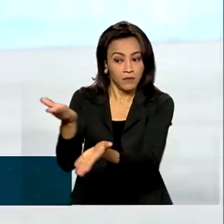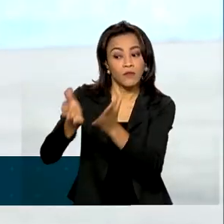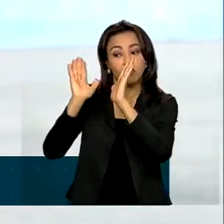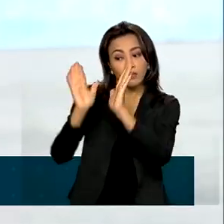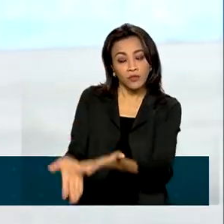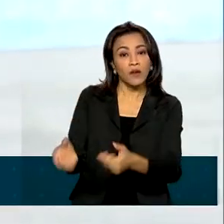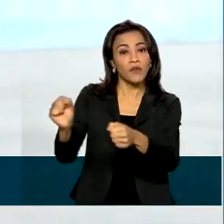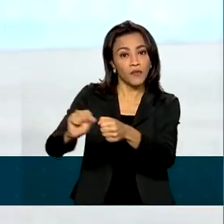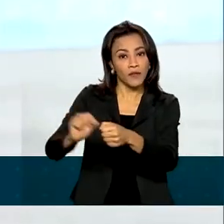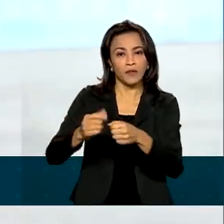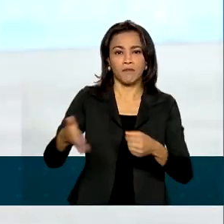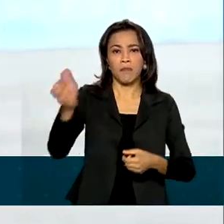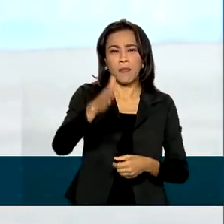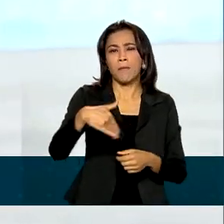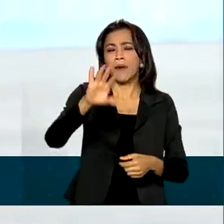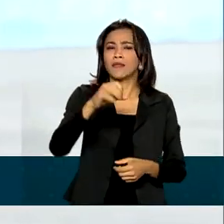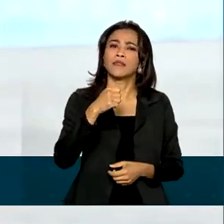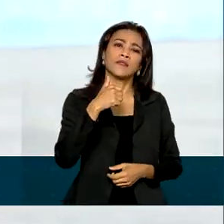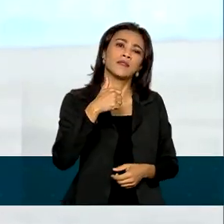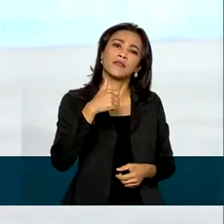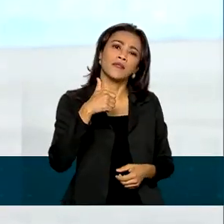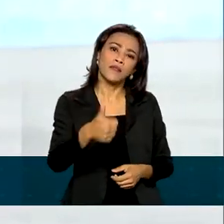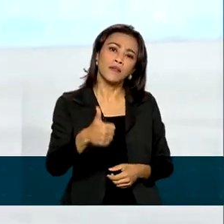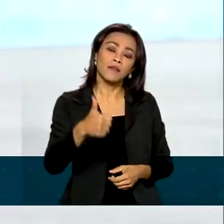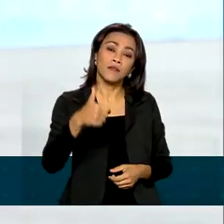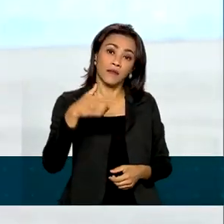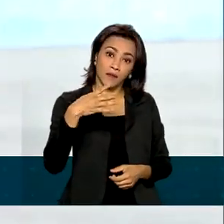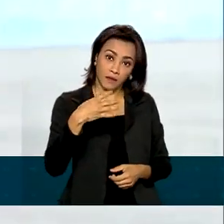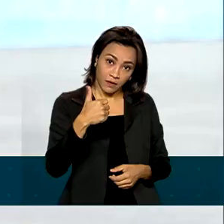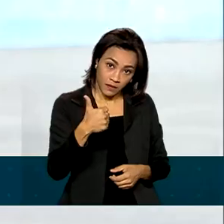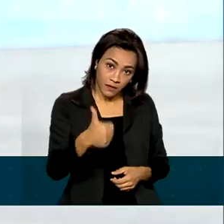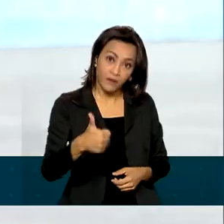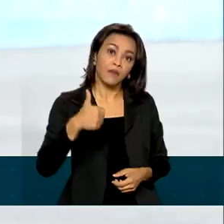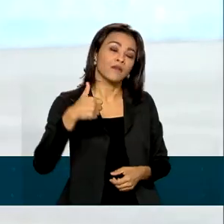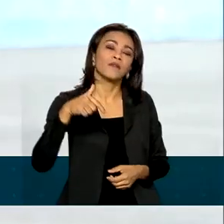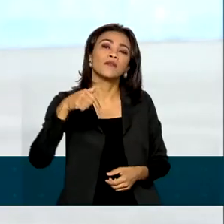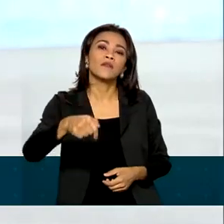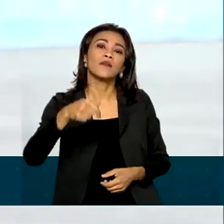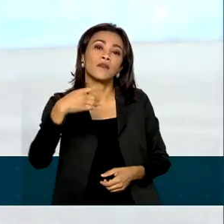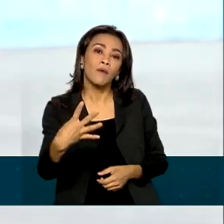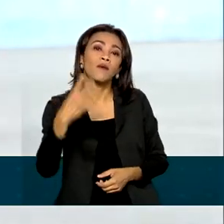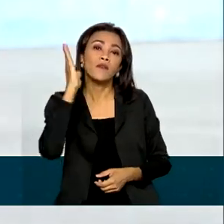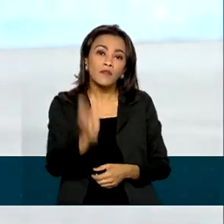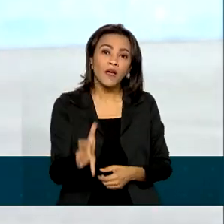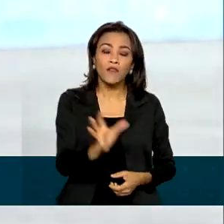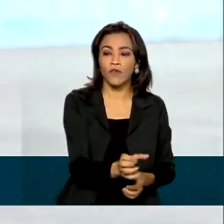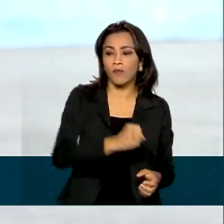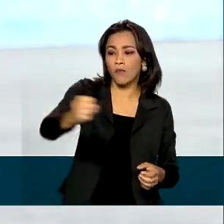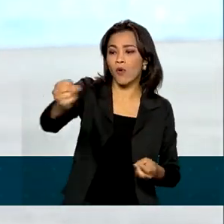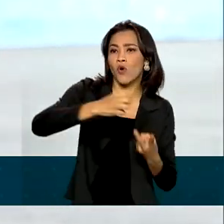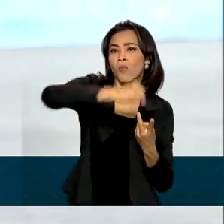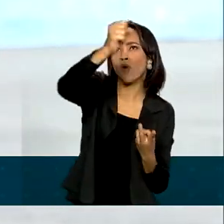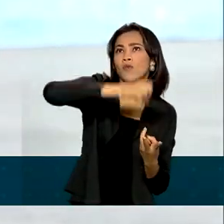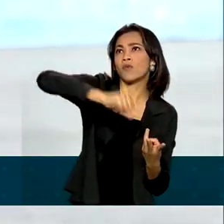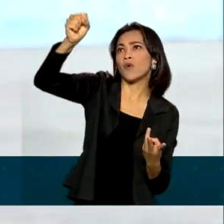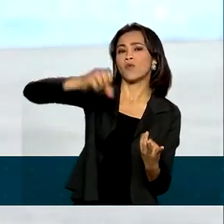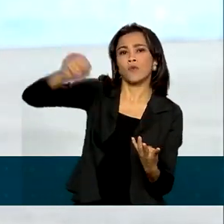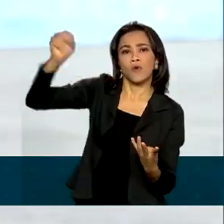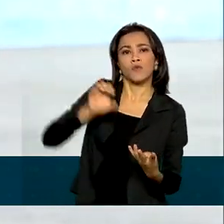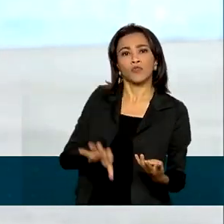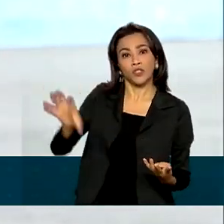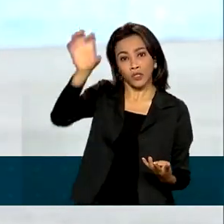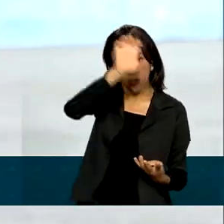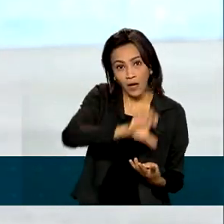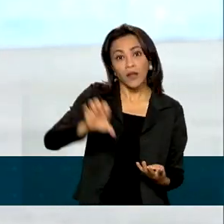Mais de 74 mil refugiados e imigrantes venezuelanos foram realocados para outros estados para se